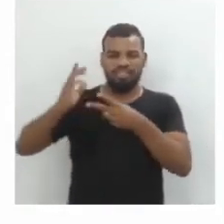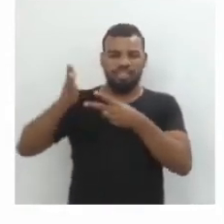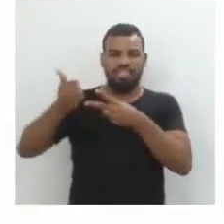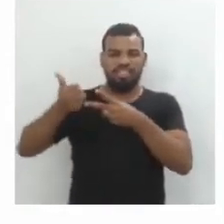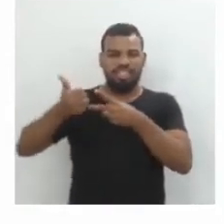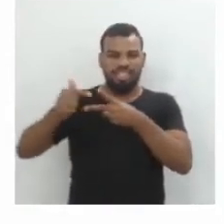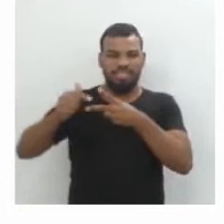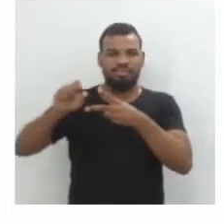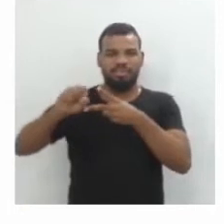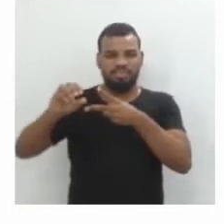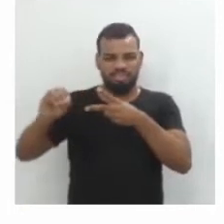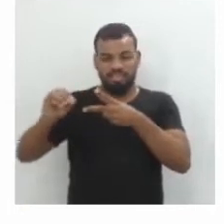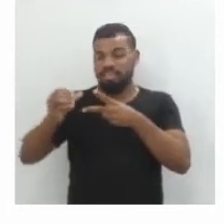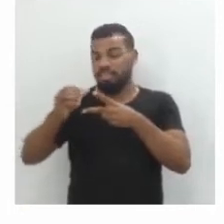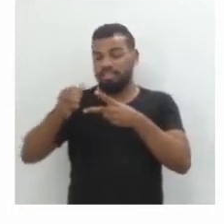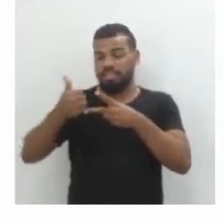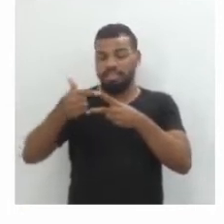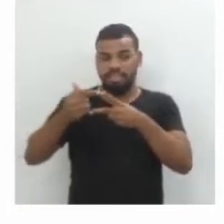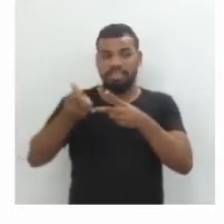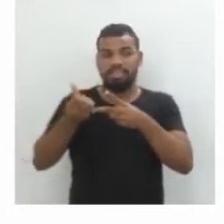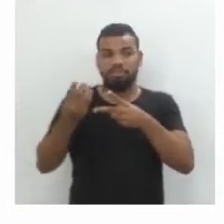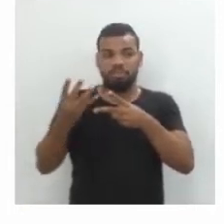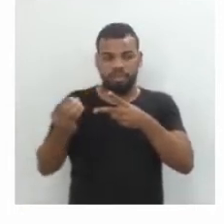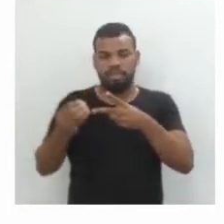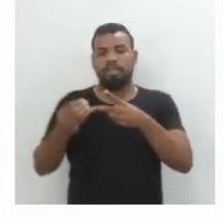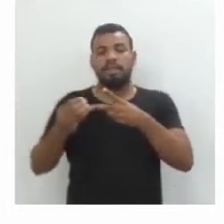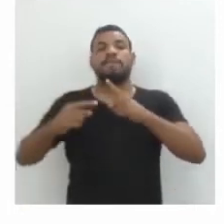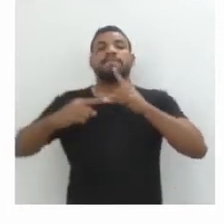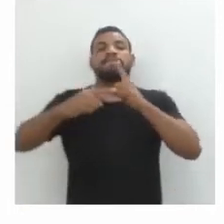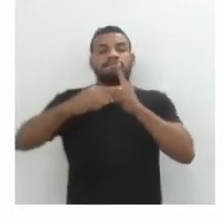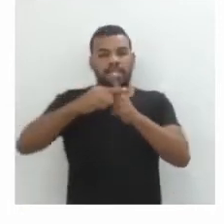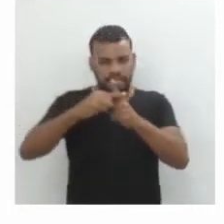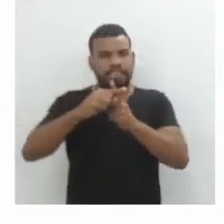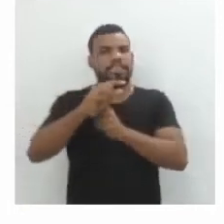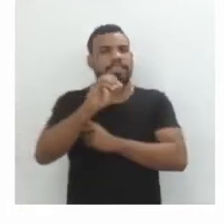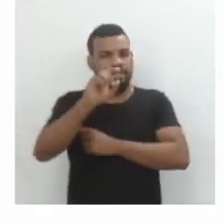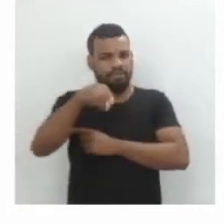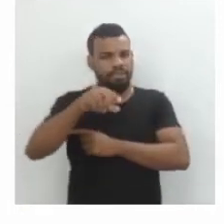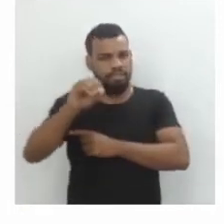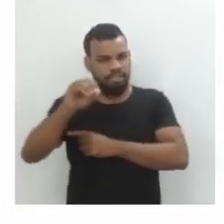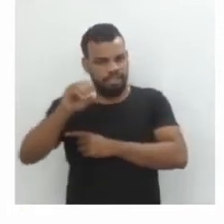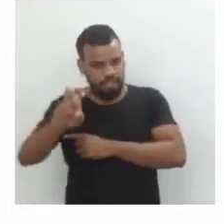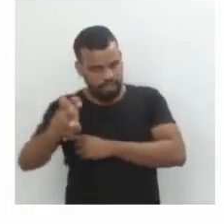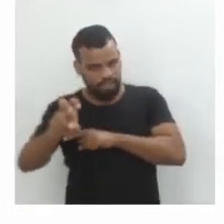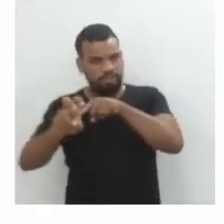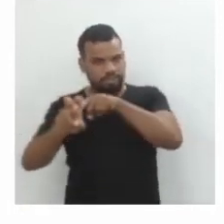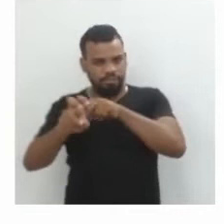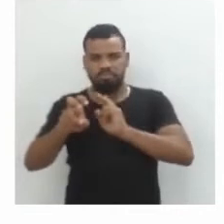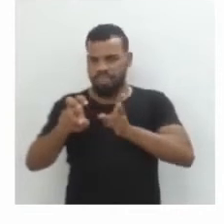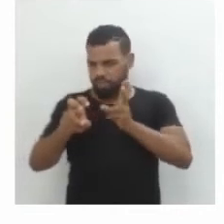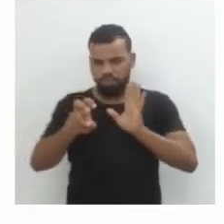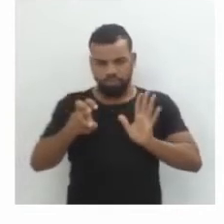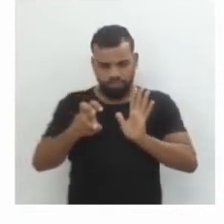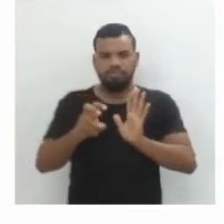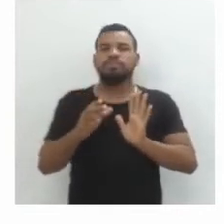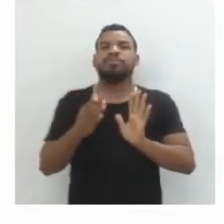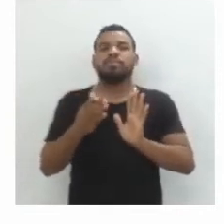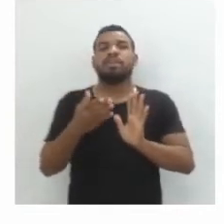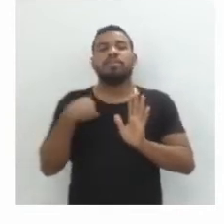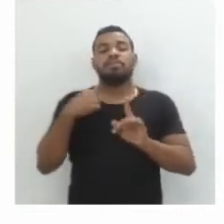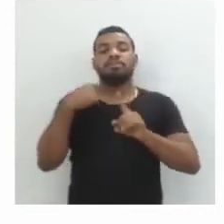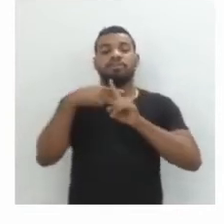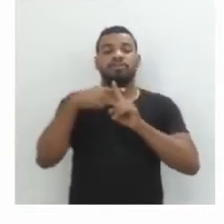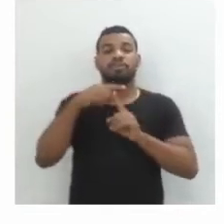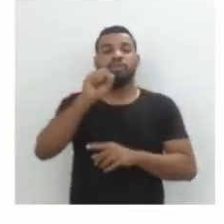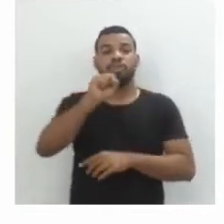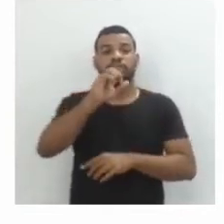.640,00, vezes a taxa. A taxa permanece 0,05, eu fazendo essa multiplicação, eu vou ter